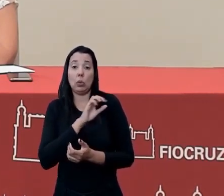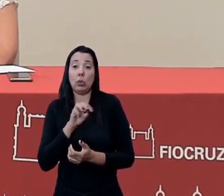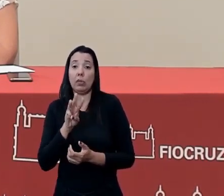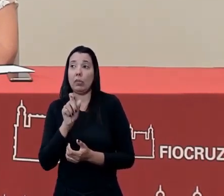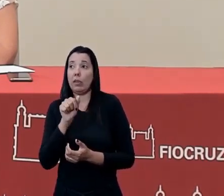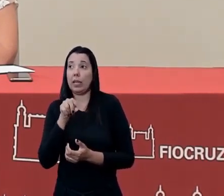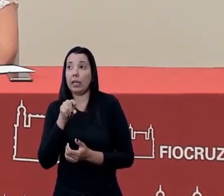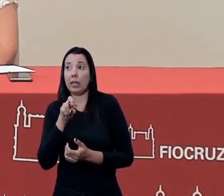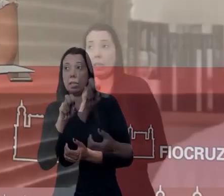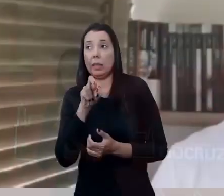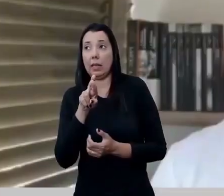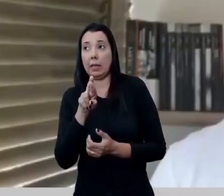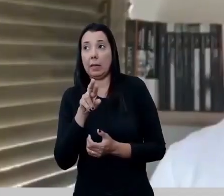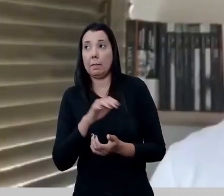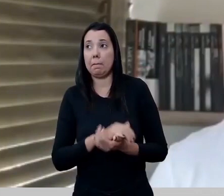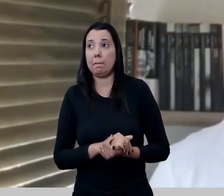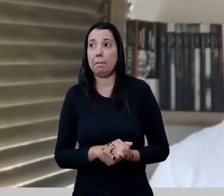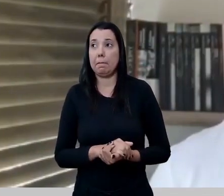Vasconcelos.